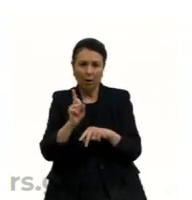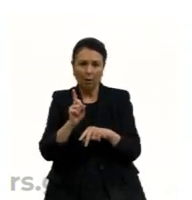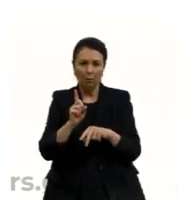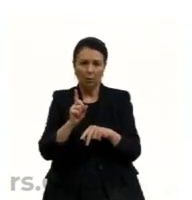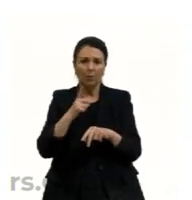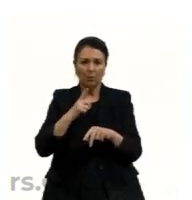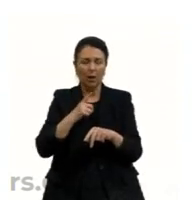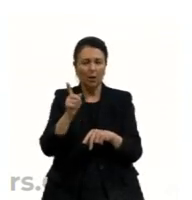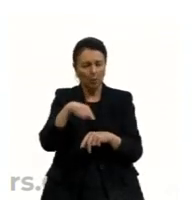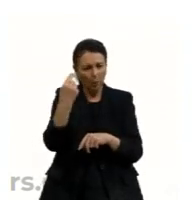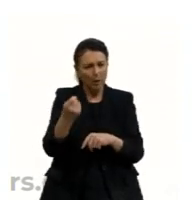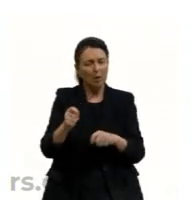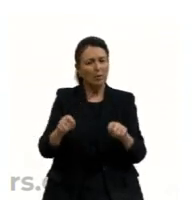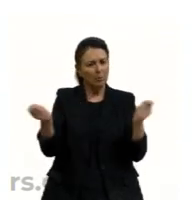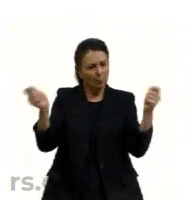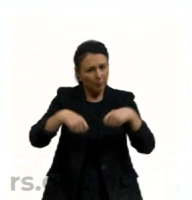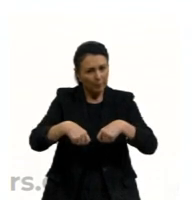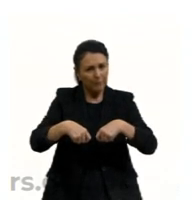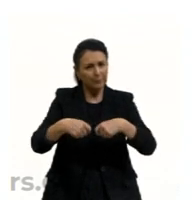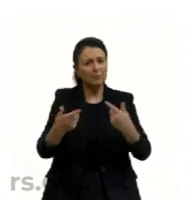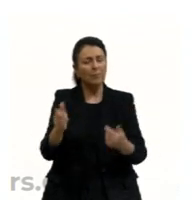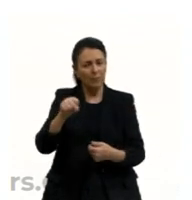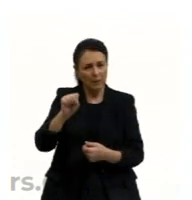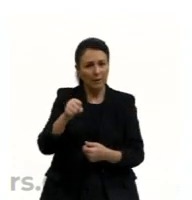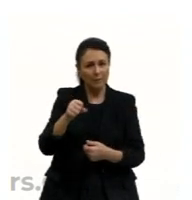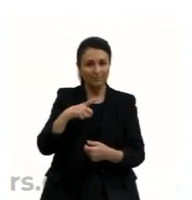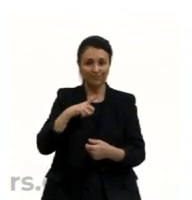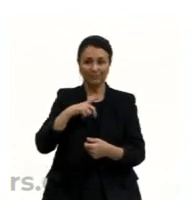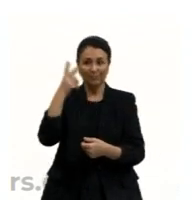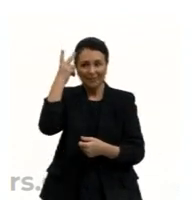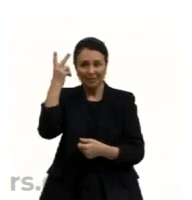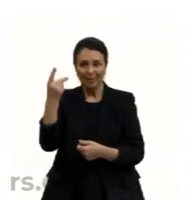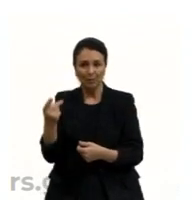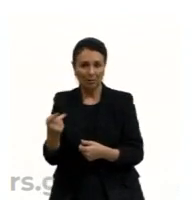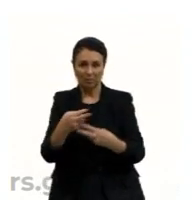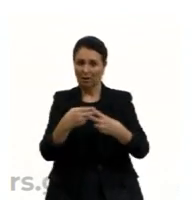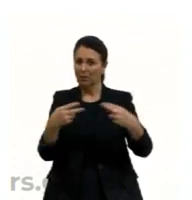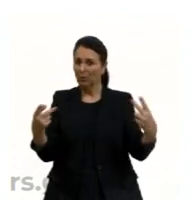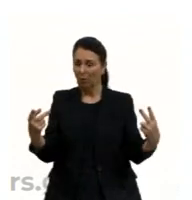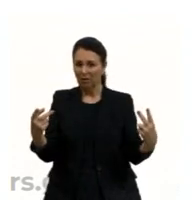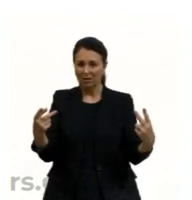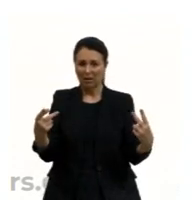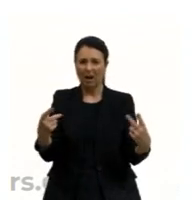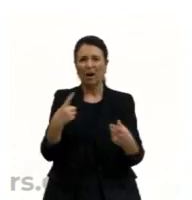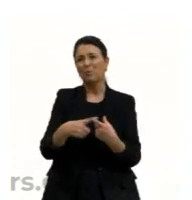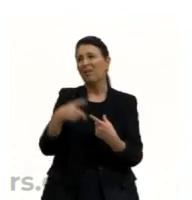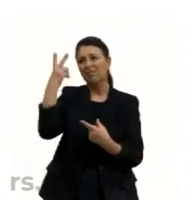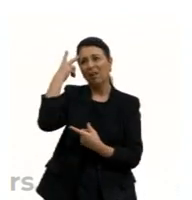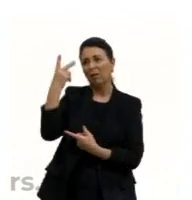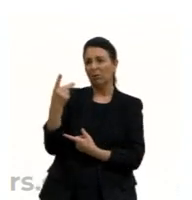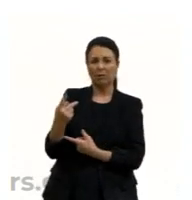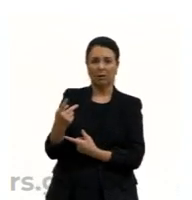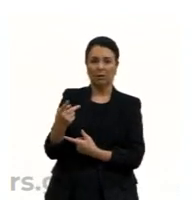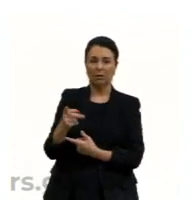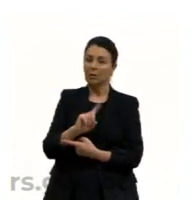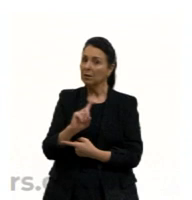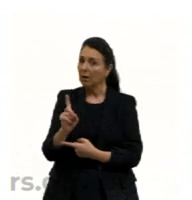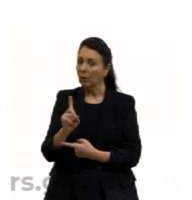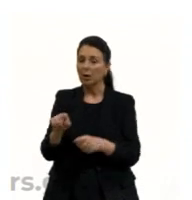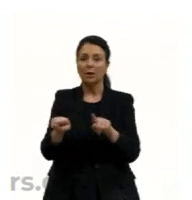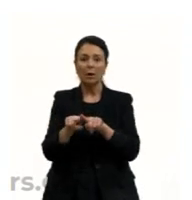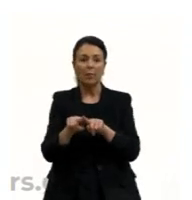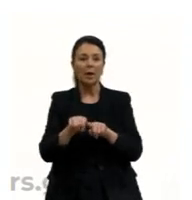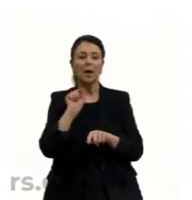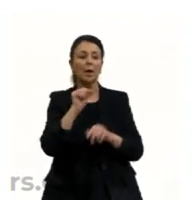naturalização por naturalizar é algo muito complicado. Por exemplo, aqui, a questão dos moradores de rua.